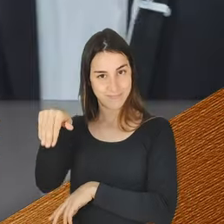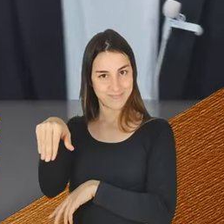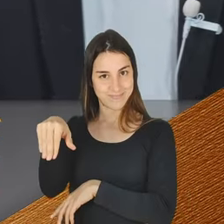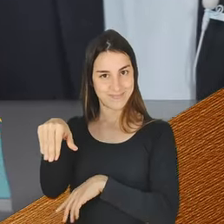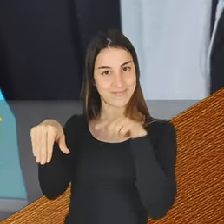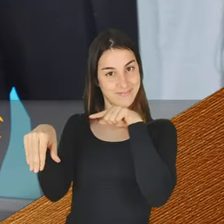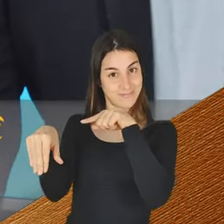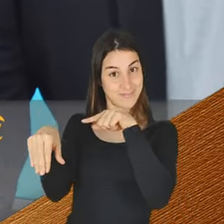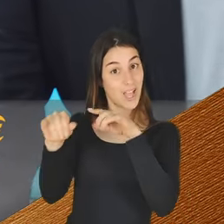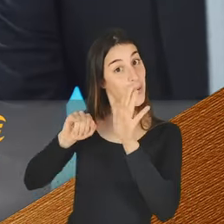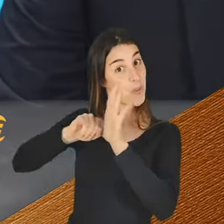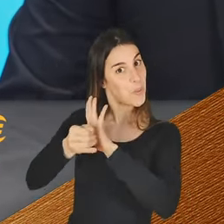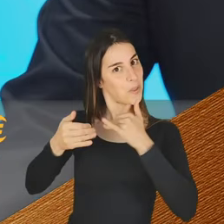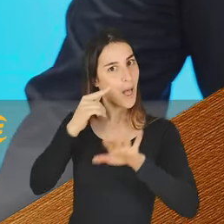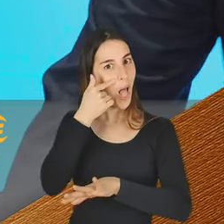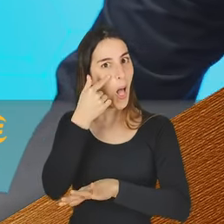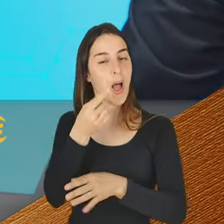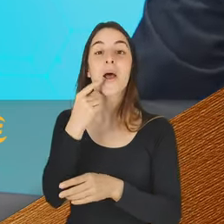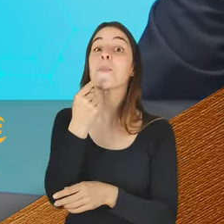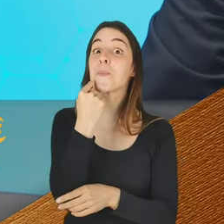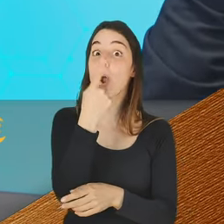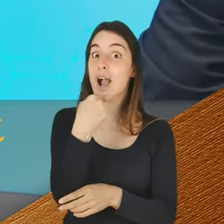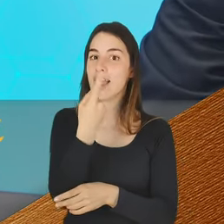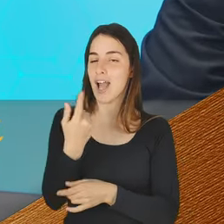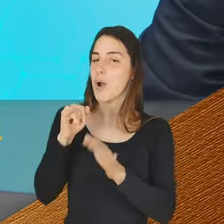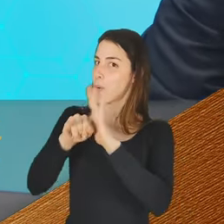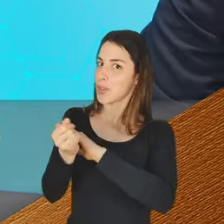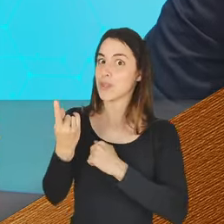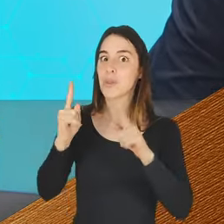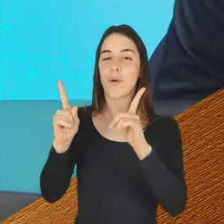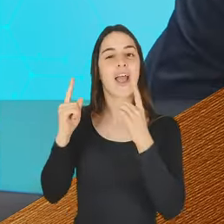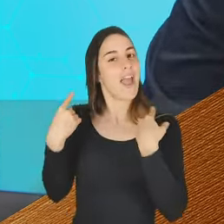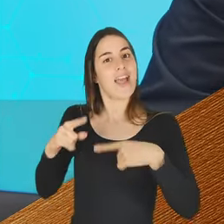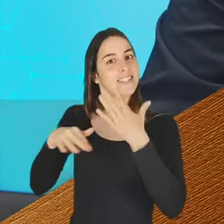Exatamente. São rotos, mas olha, vou-lhe dizer. Aquela boca é que não é rota, que aquilo parece um depósito.